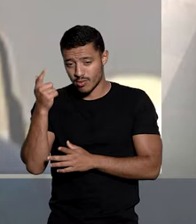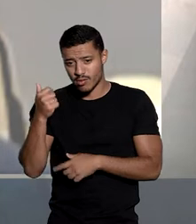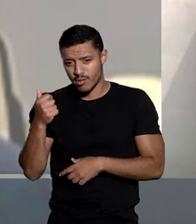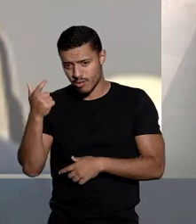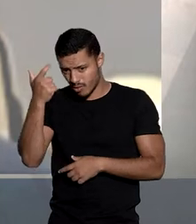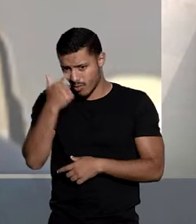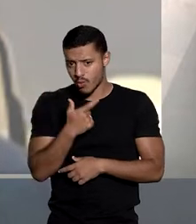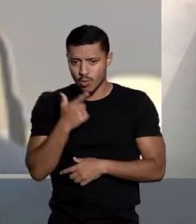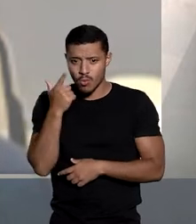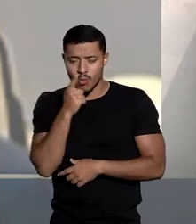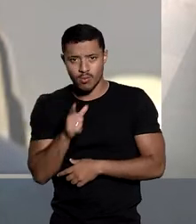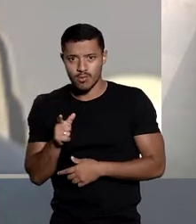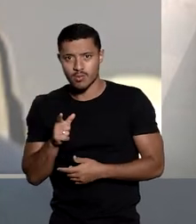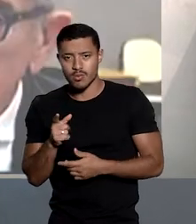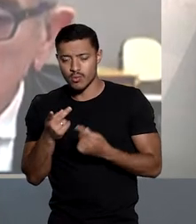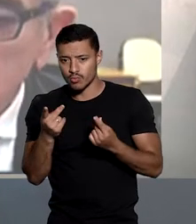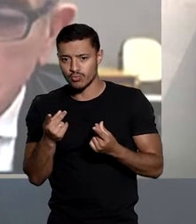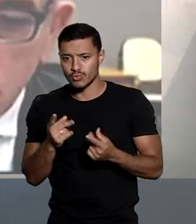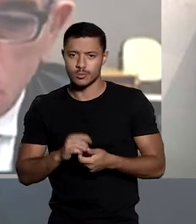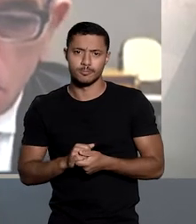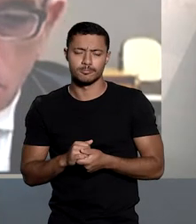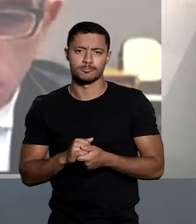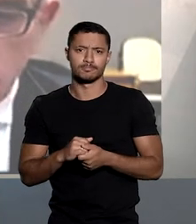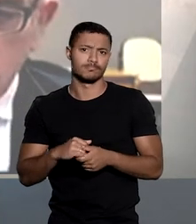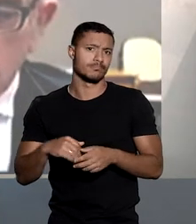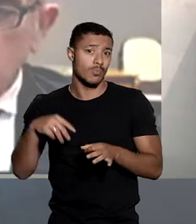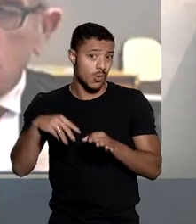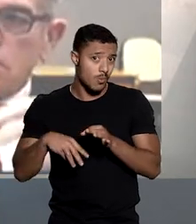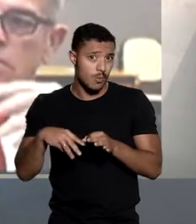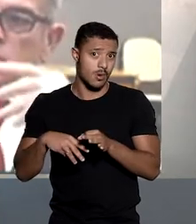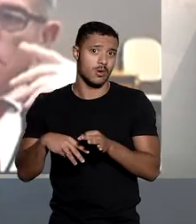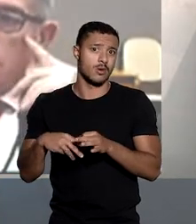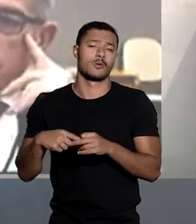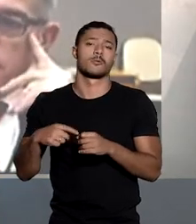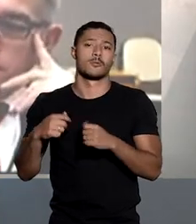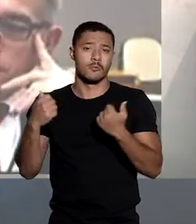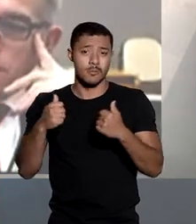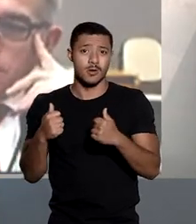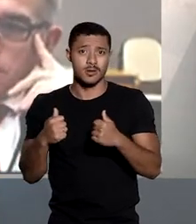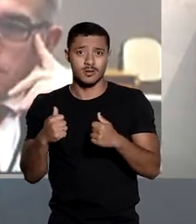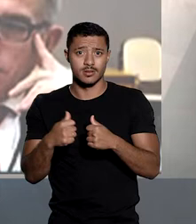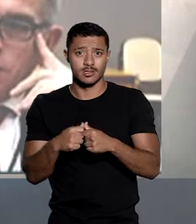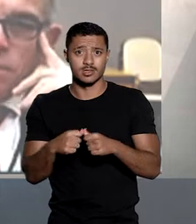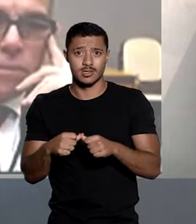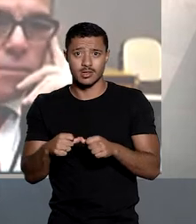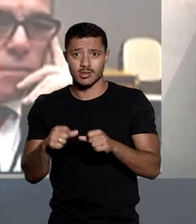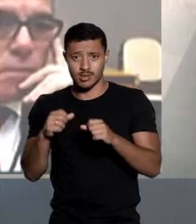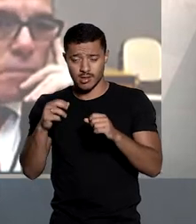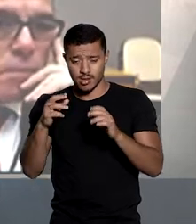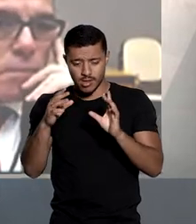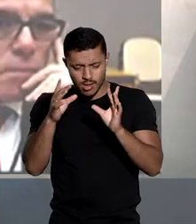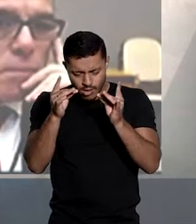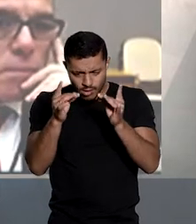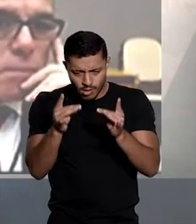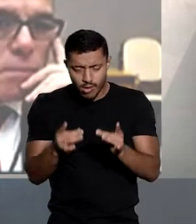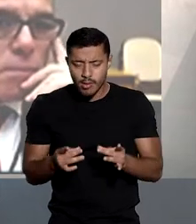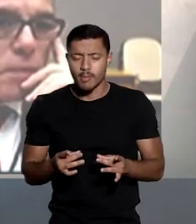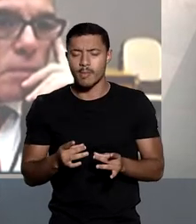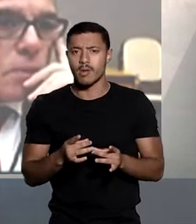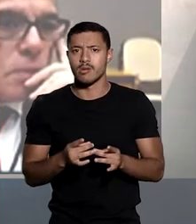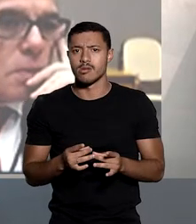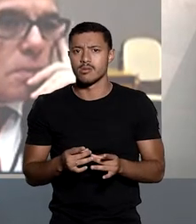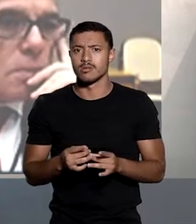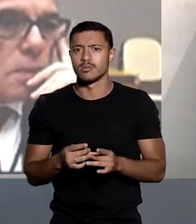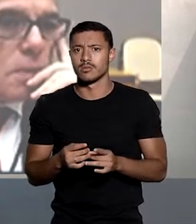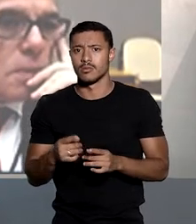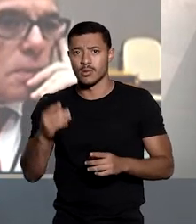beneficiou do incentivo fiscal. Segundo o ministro Schietti, deve prevalecer a regra que contém os elementos especializantes